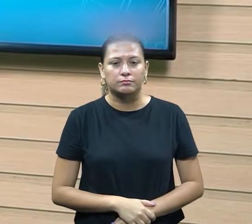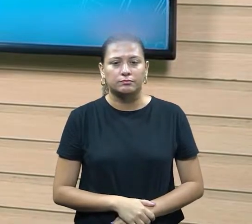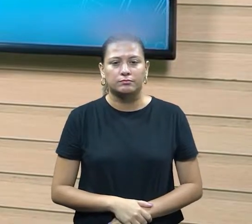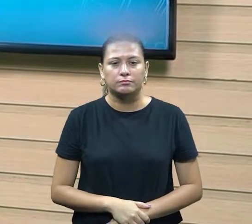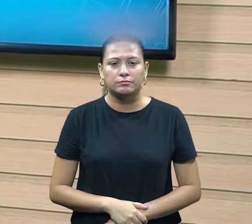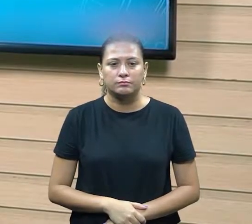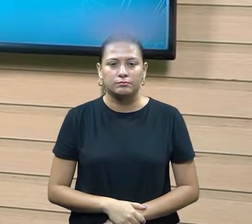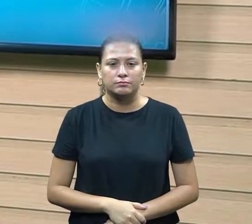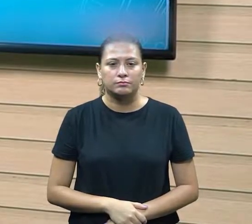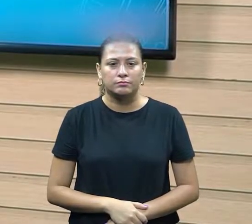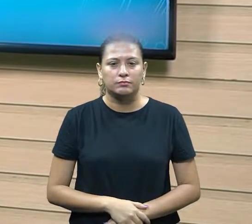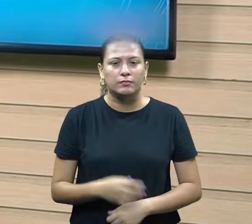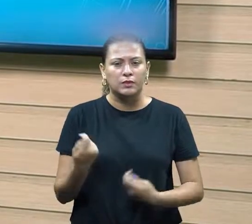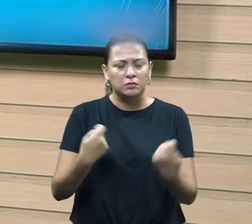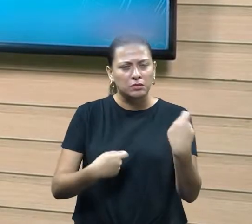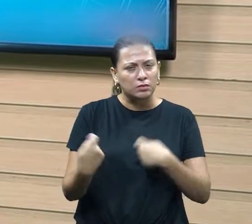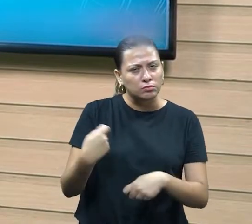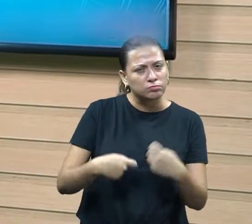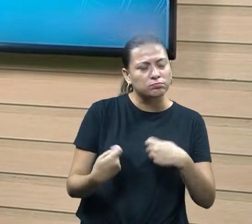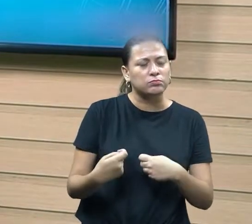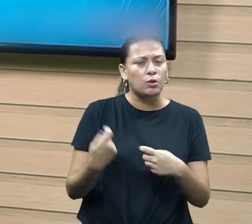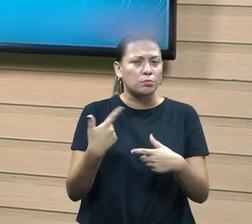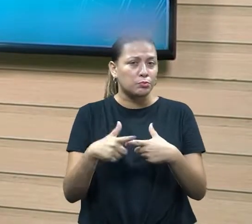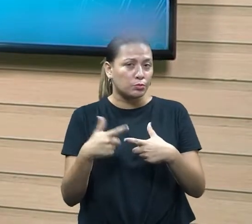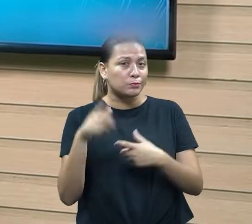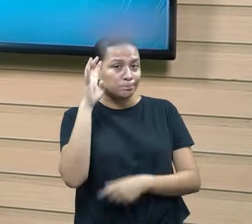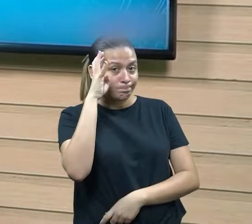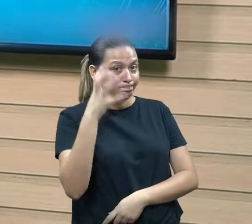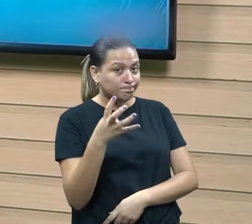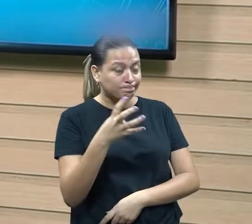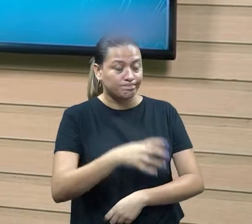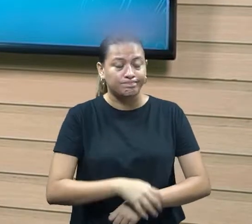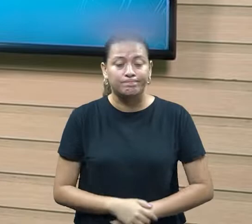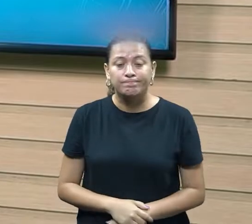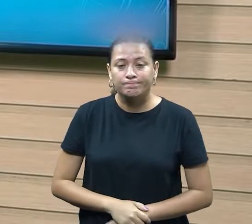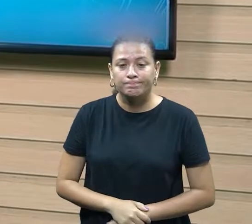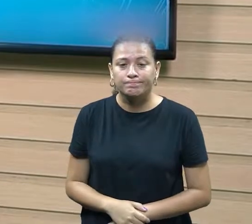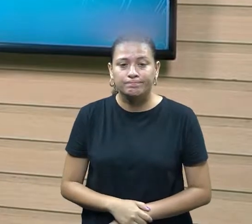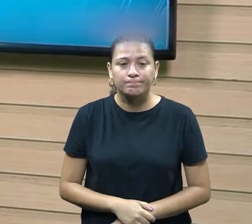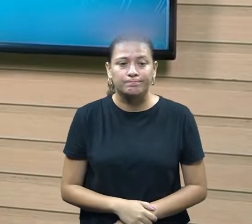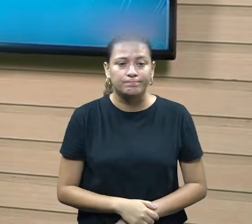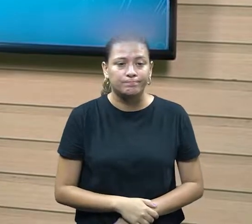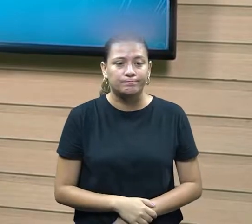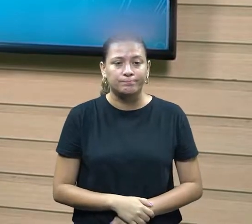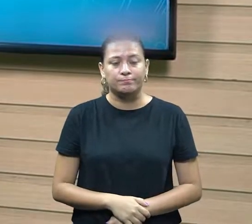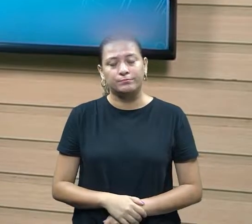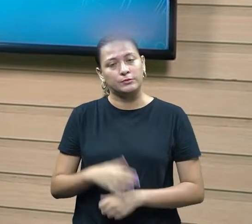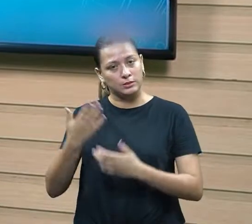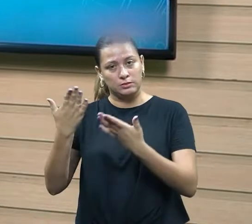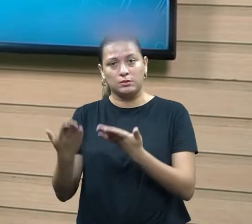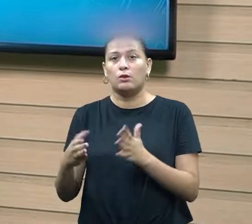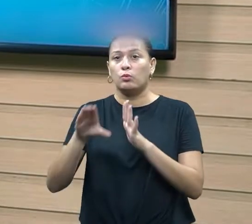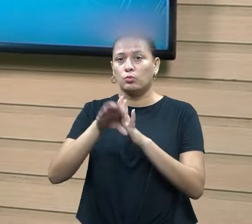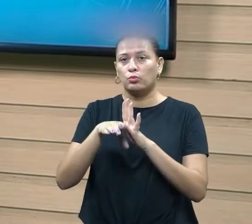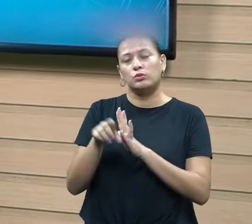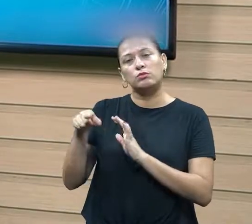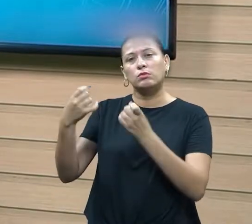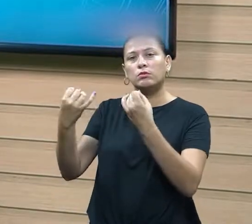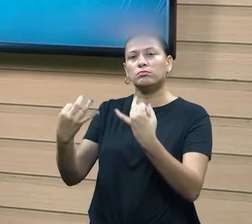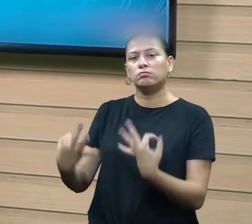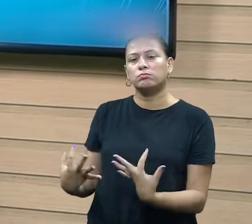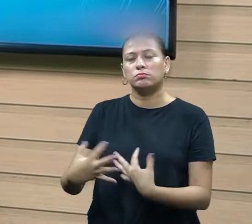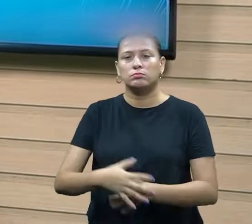bem clara. Negociar é resolver problemas, né? Justamente a definição que a Taja vem trazer e que ela vai